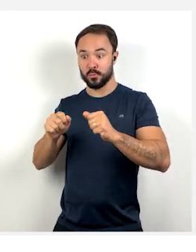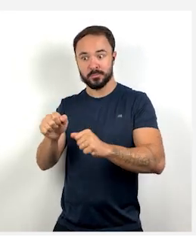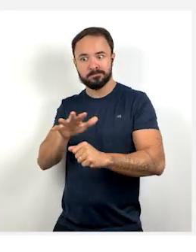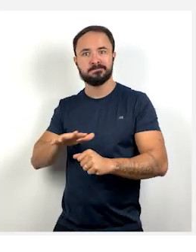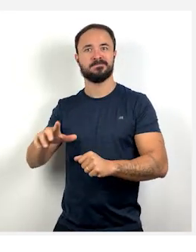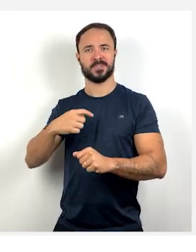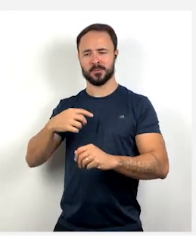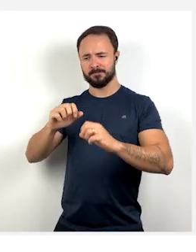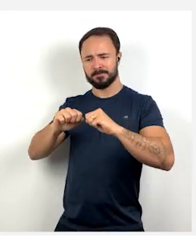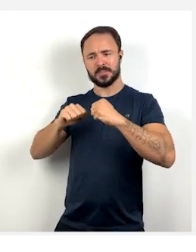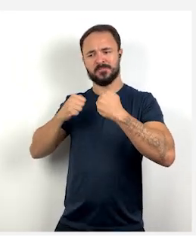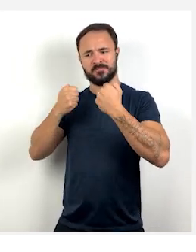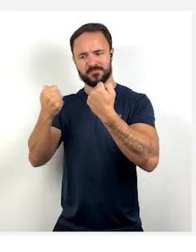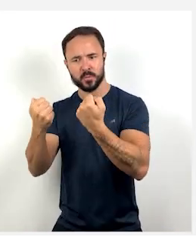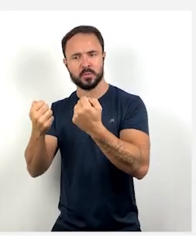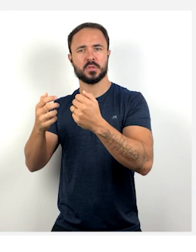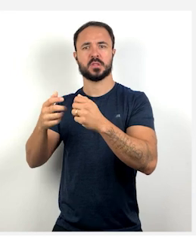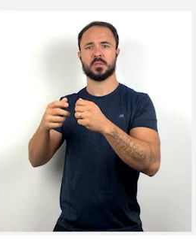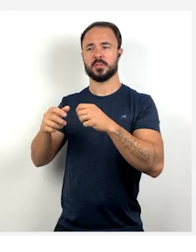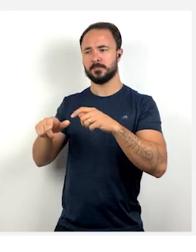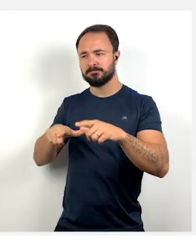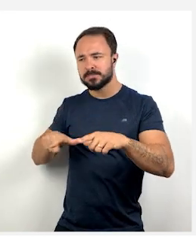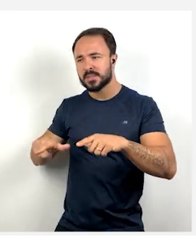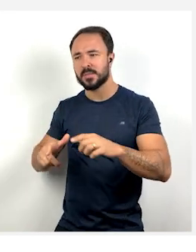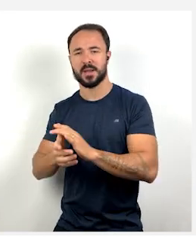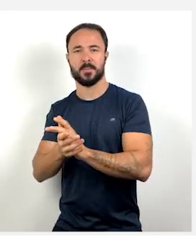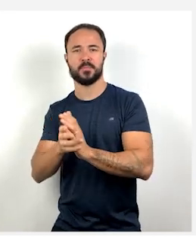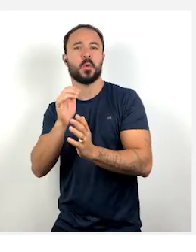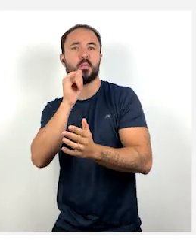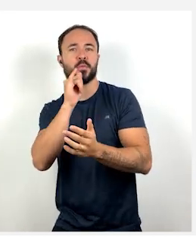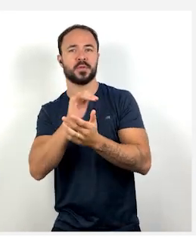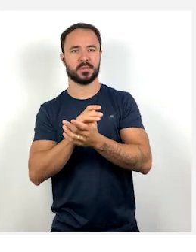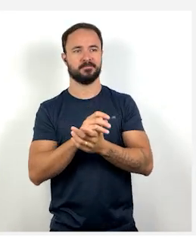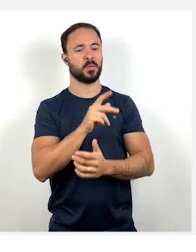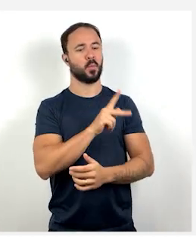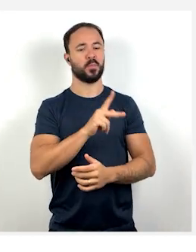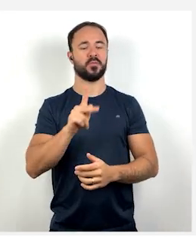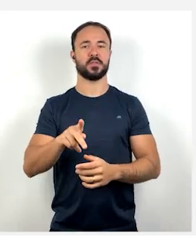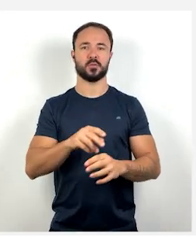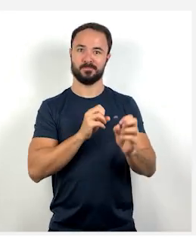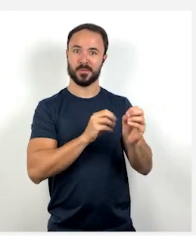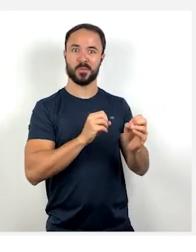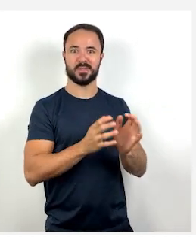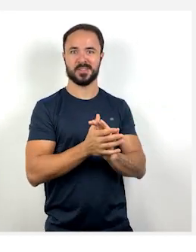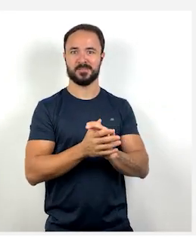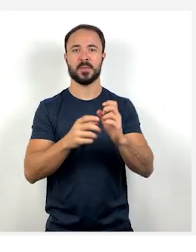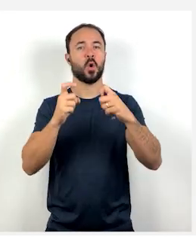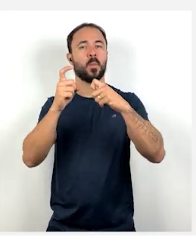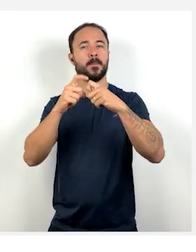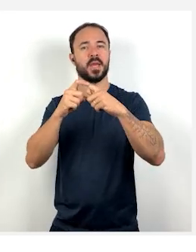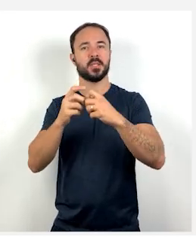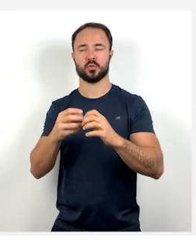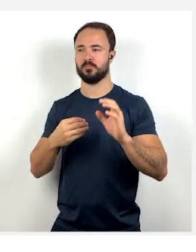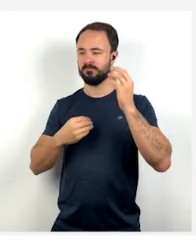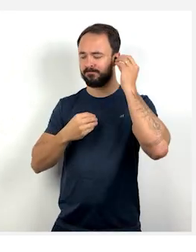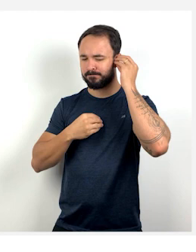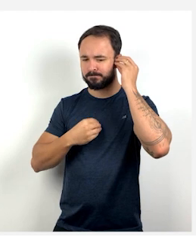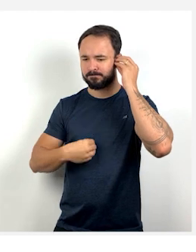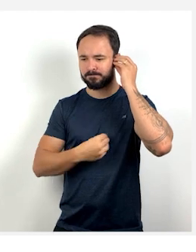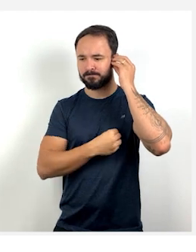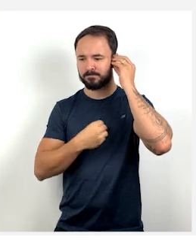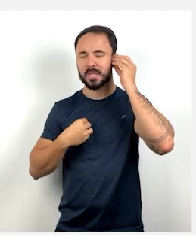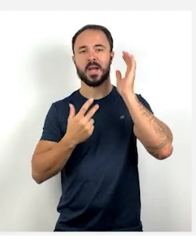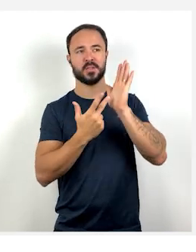para estar realizando, né? Então, se eu sou professor, eu dou aula. Se eu sou médico, eu faço consultas, cirurgias.